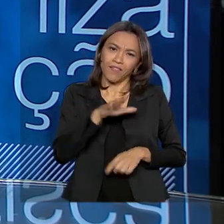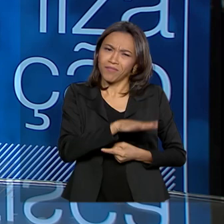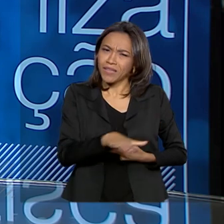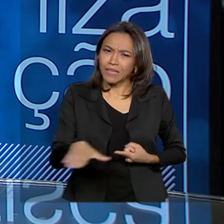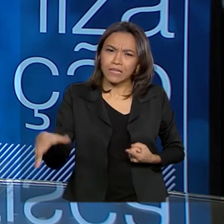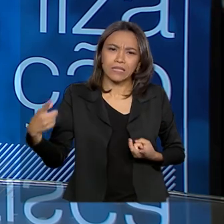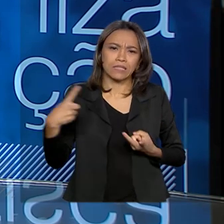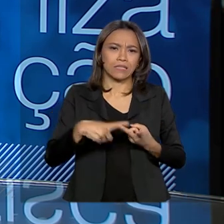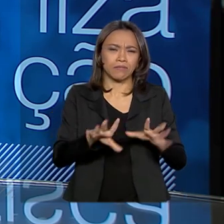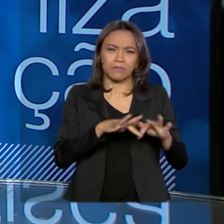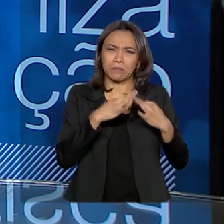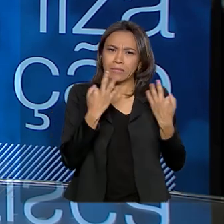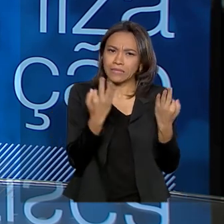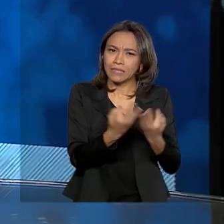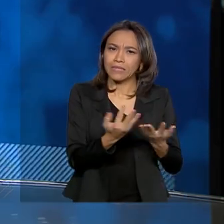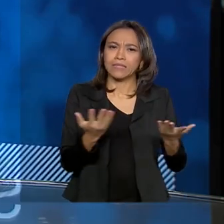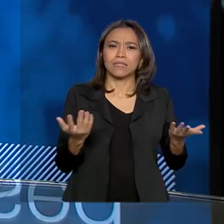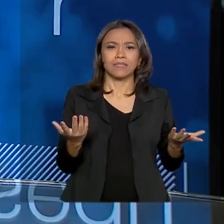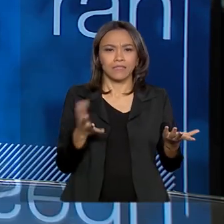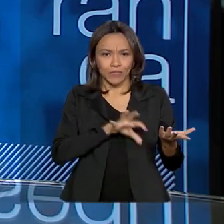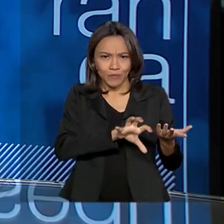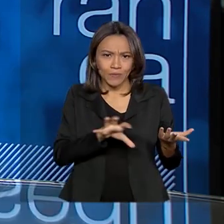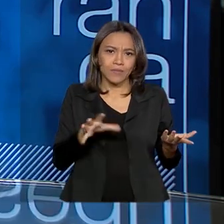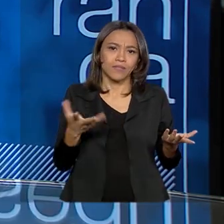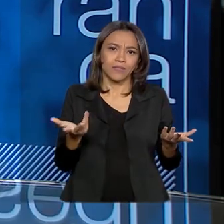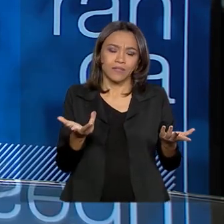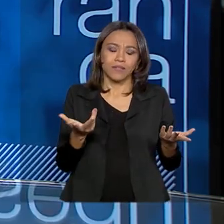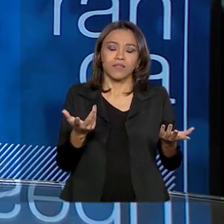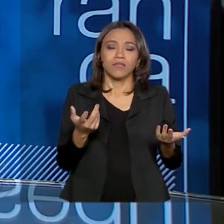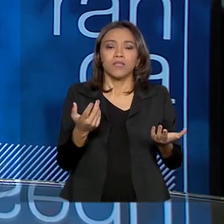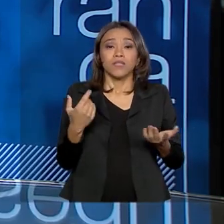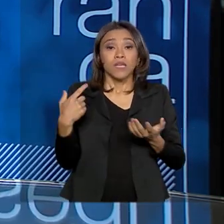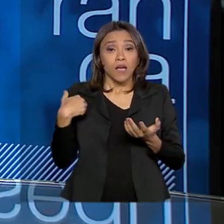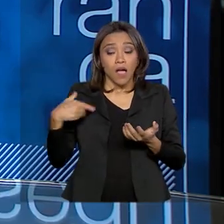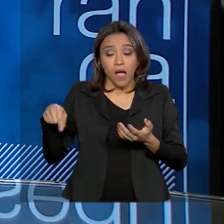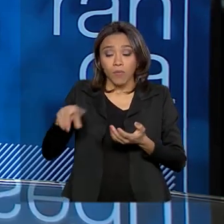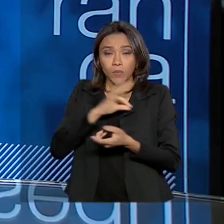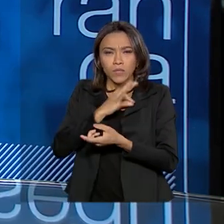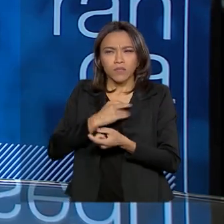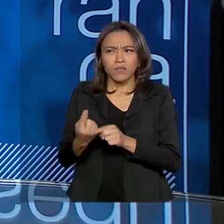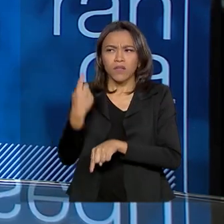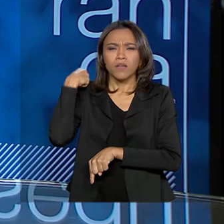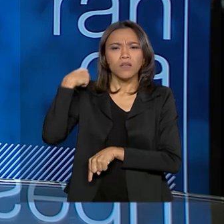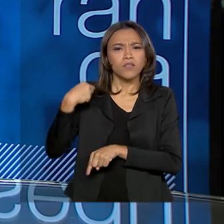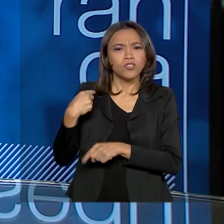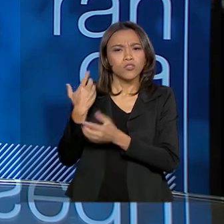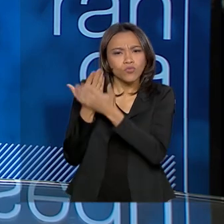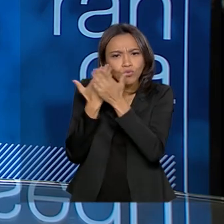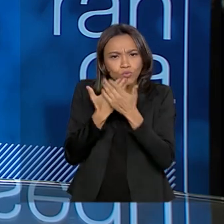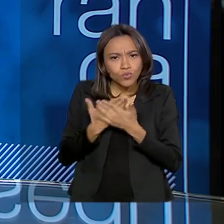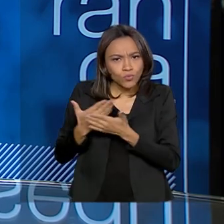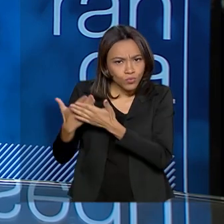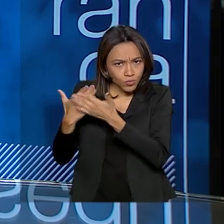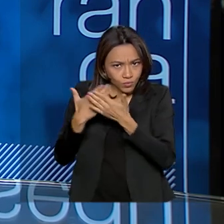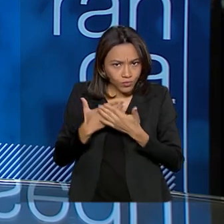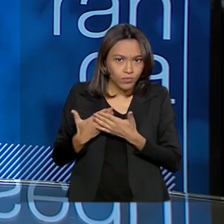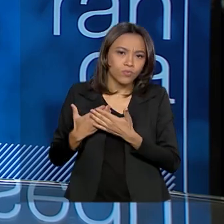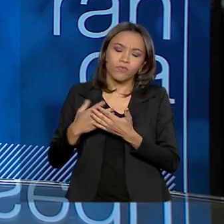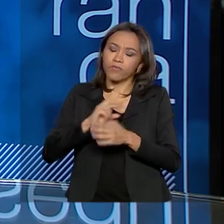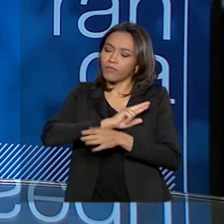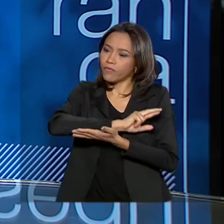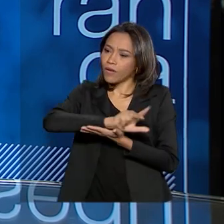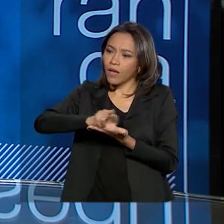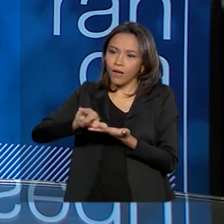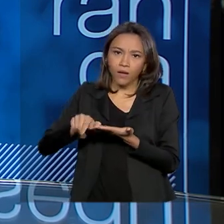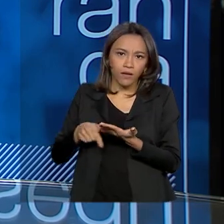famílias, envolve profissionais. A Polícia tem feito estudos desde 2003 com esta matéria, vários prêmios, o nosso